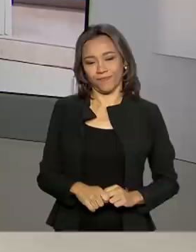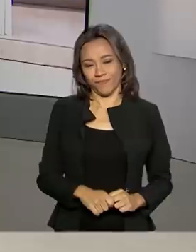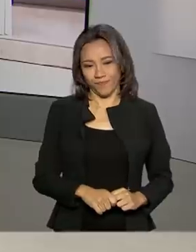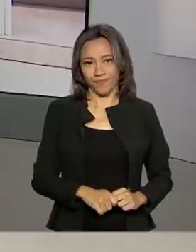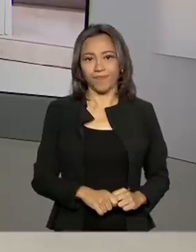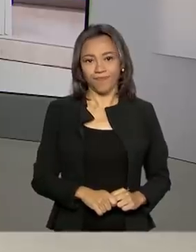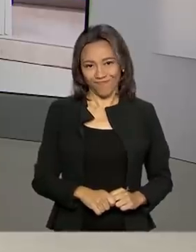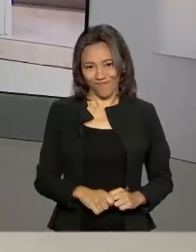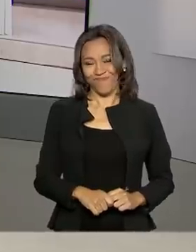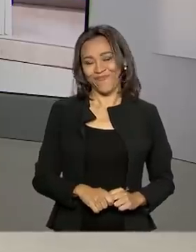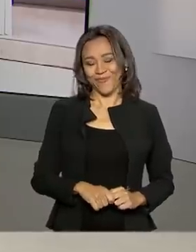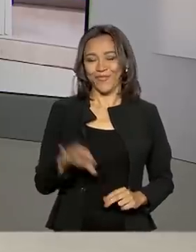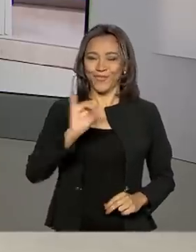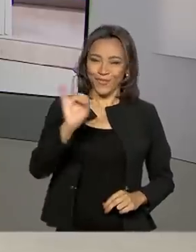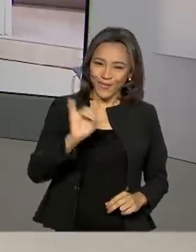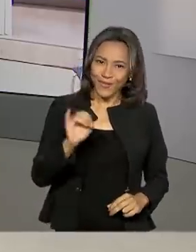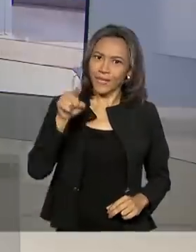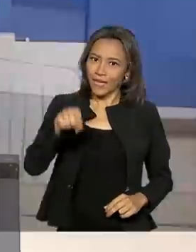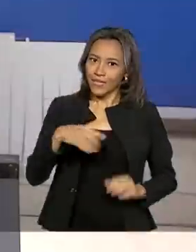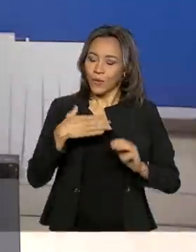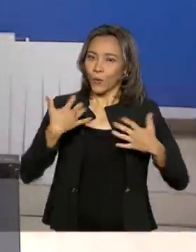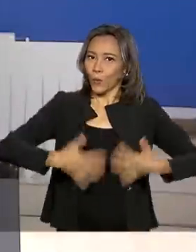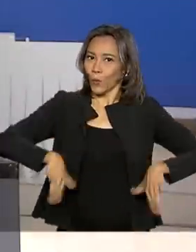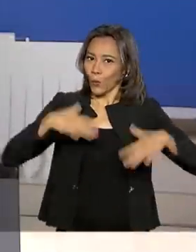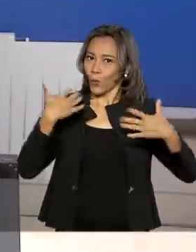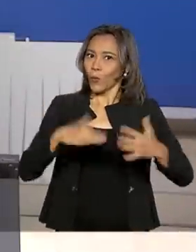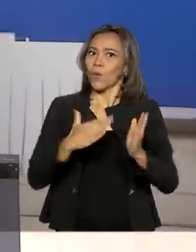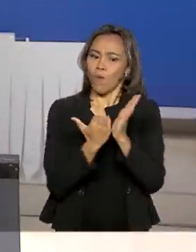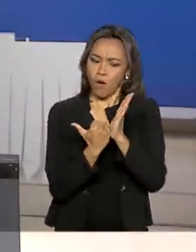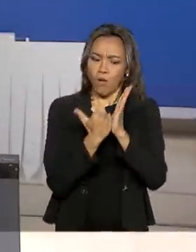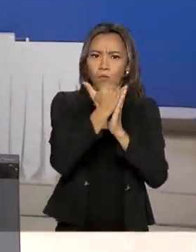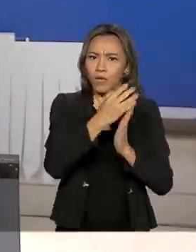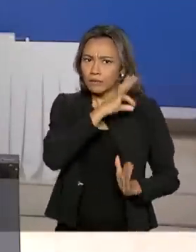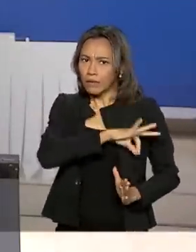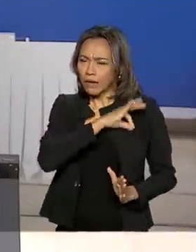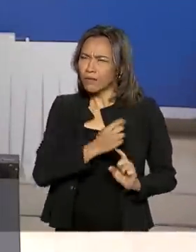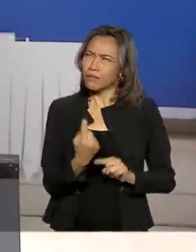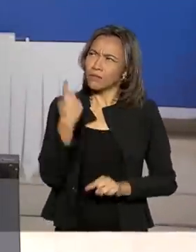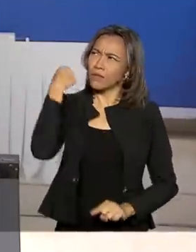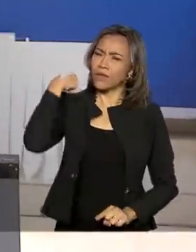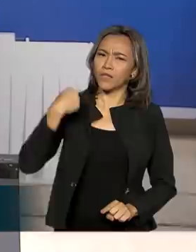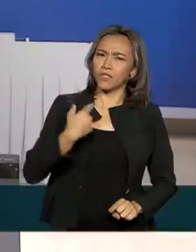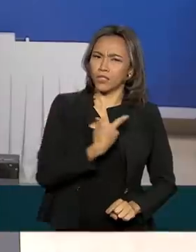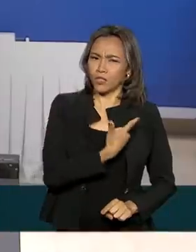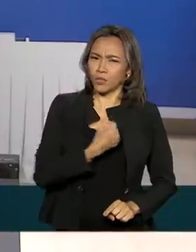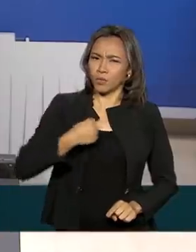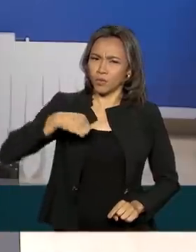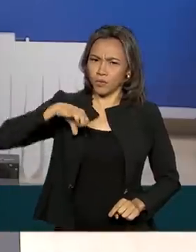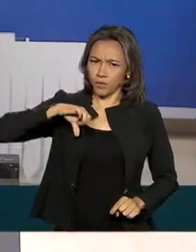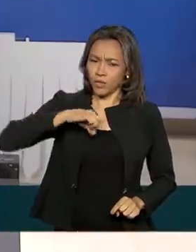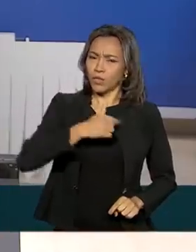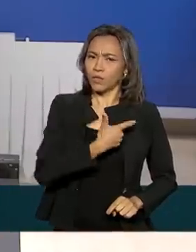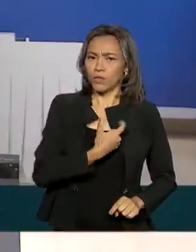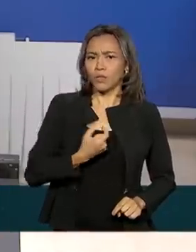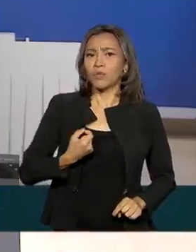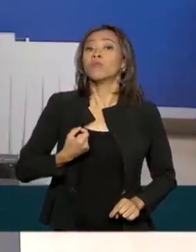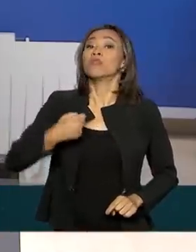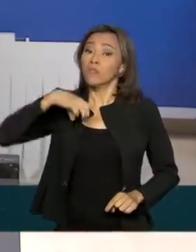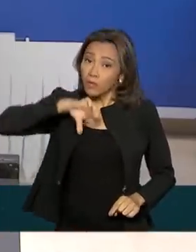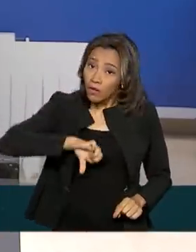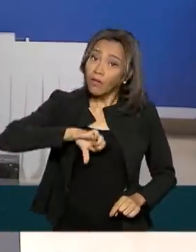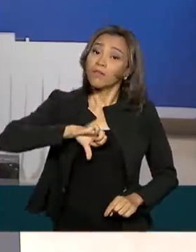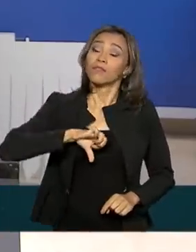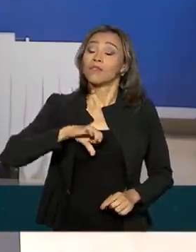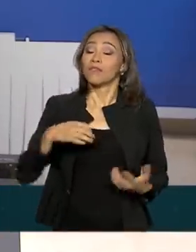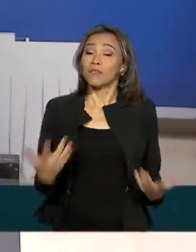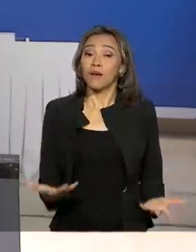Oi Renata, esse é o maior reajuste em reais desde 2009. Bom dia pra você, bom dia pra você que acompanha a TV Brasil.